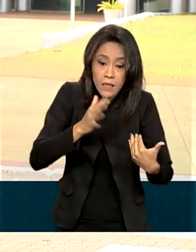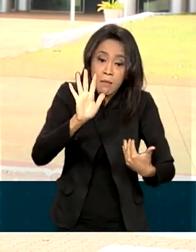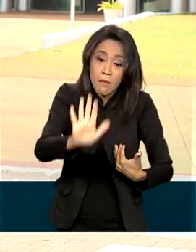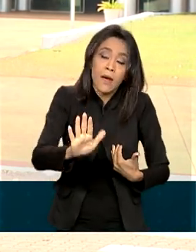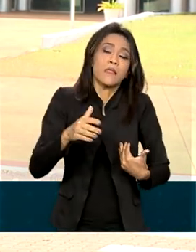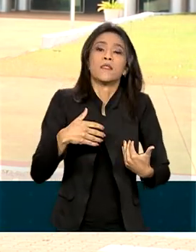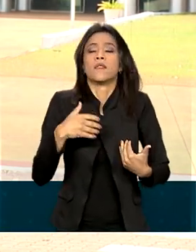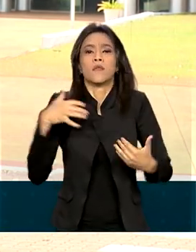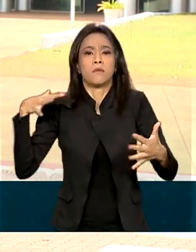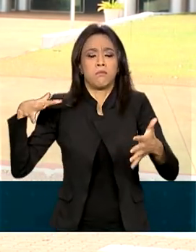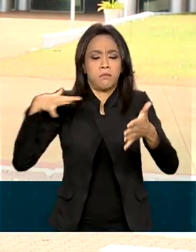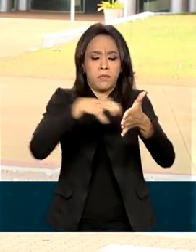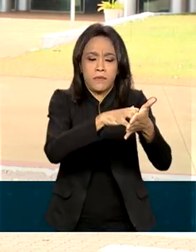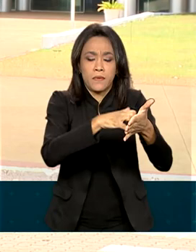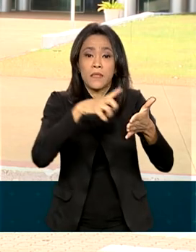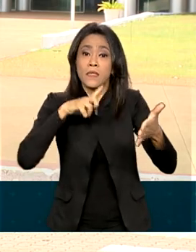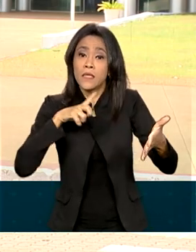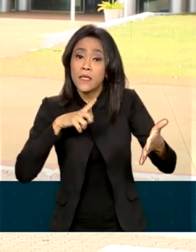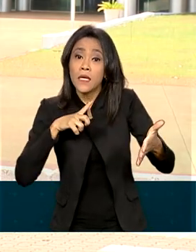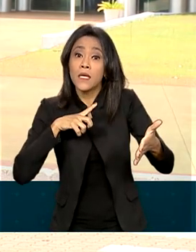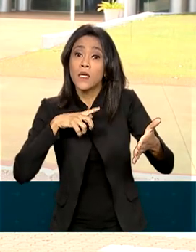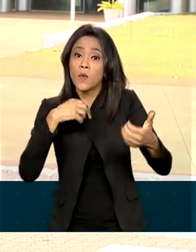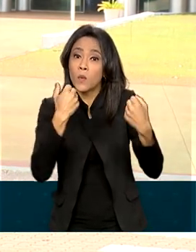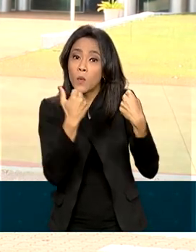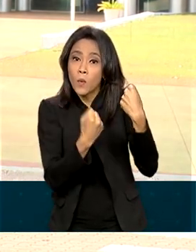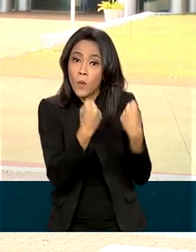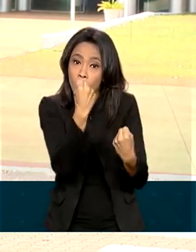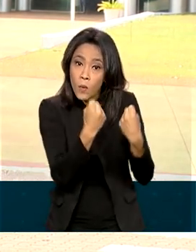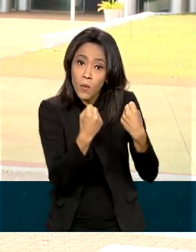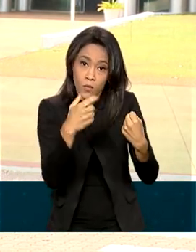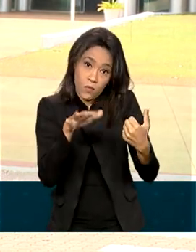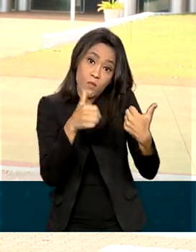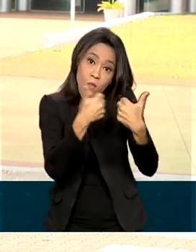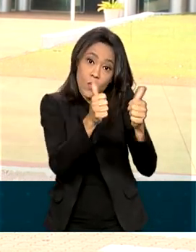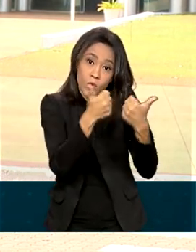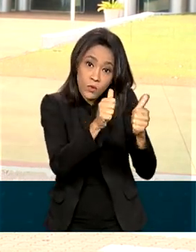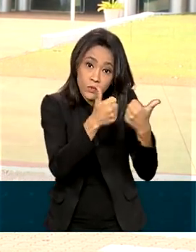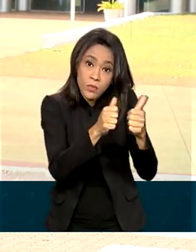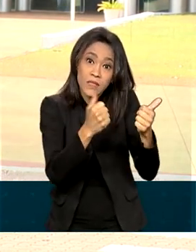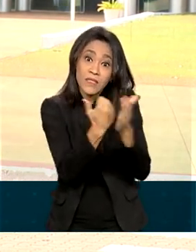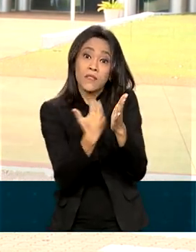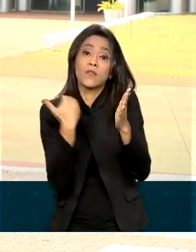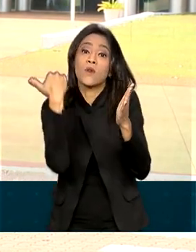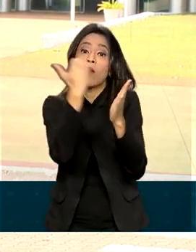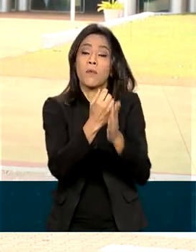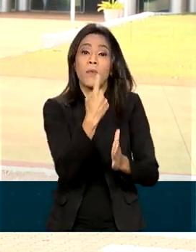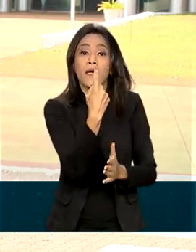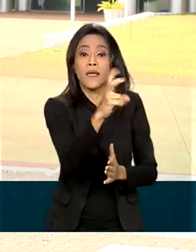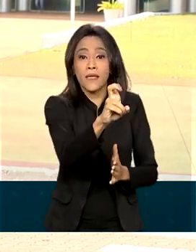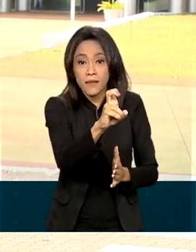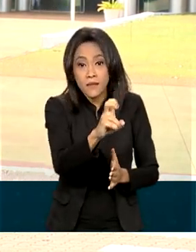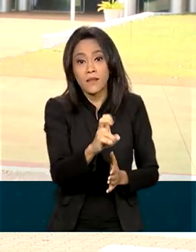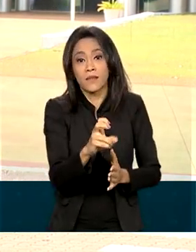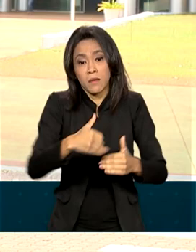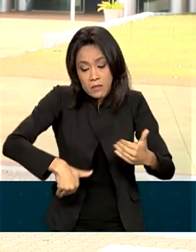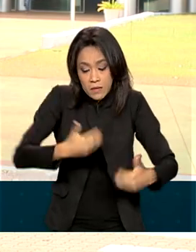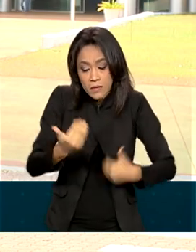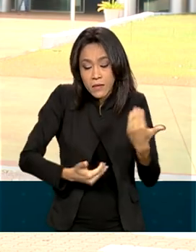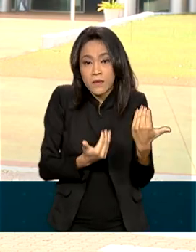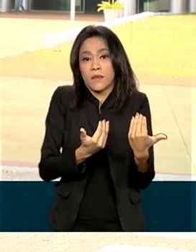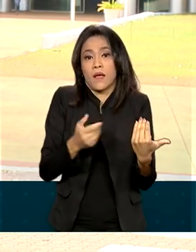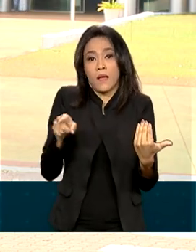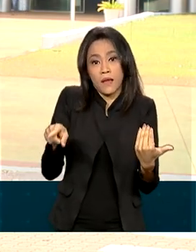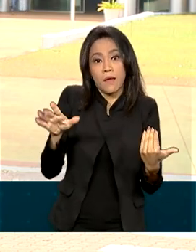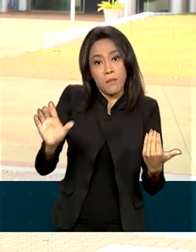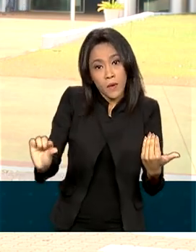tem a participação de um ônibus, de um veículo de transporte de passageiros, essa média sobe para 15 feridos por acidente. Daí então a gente